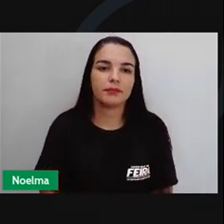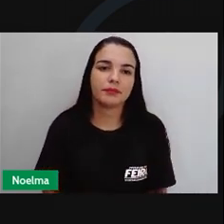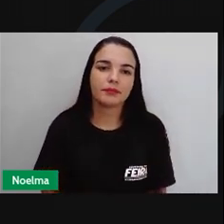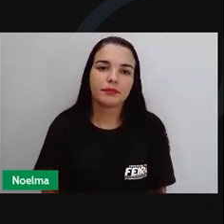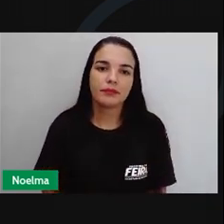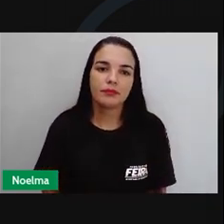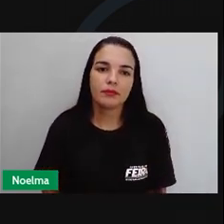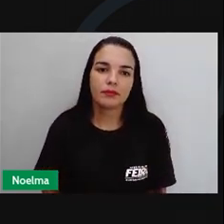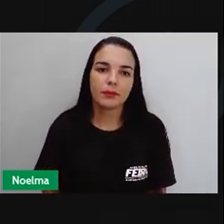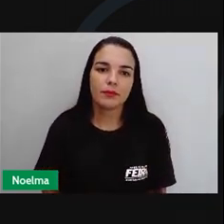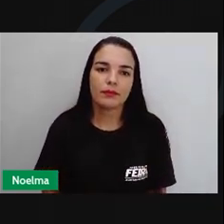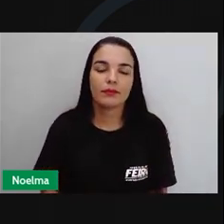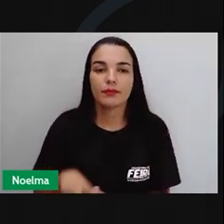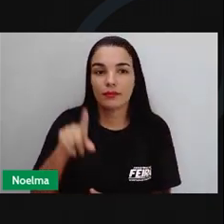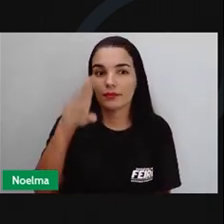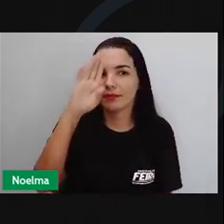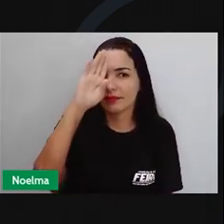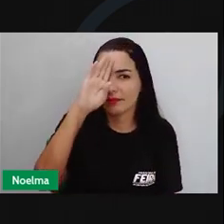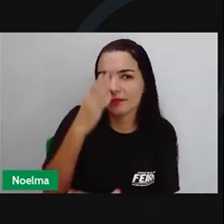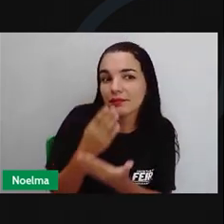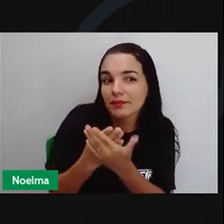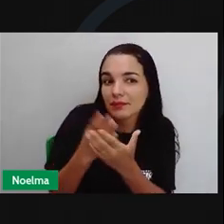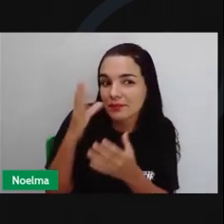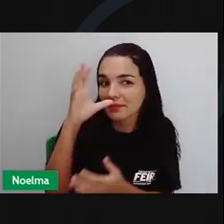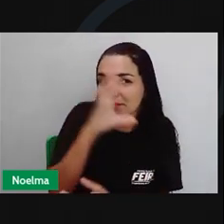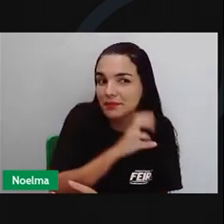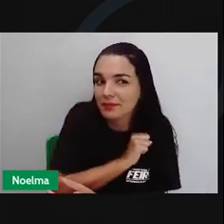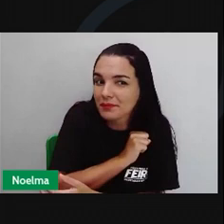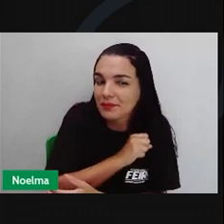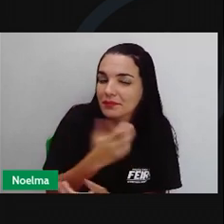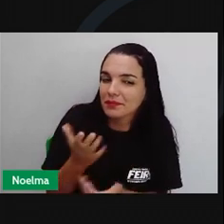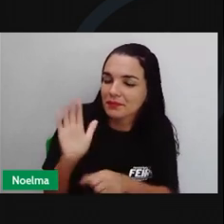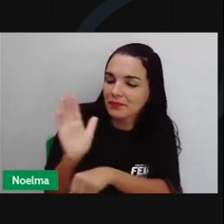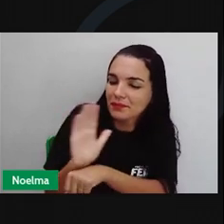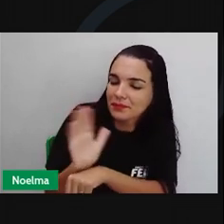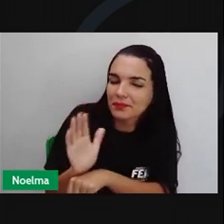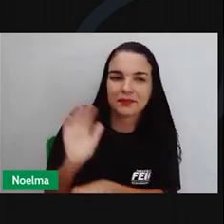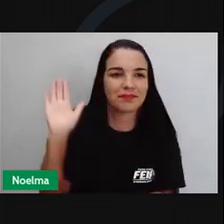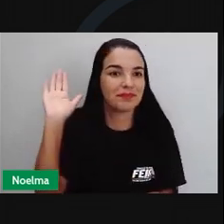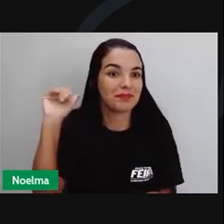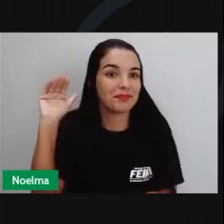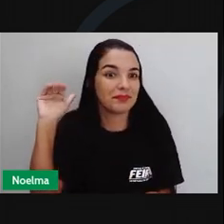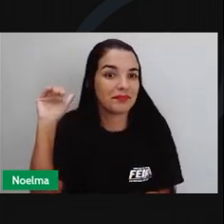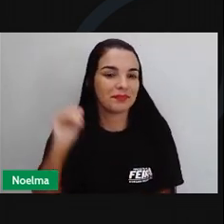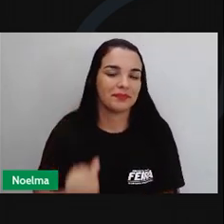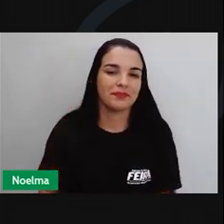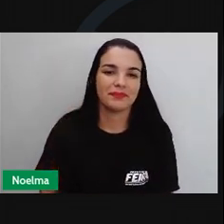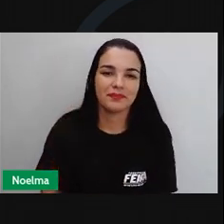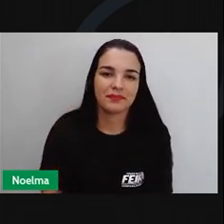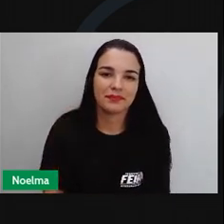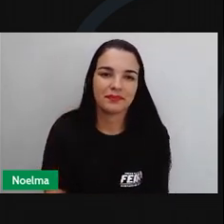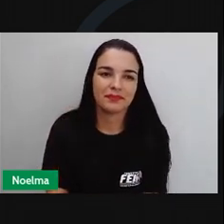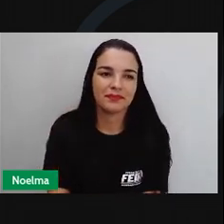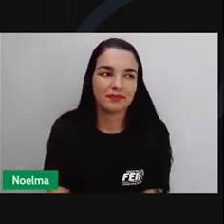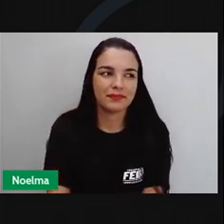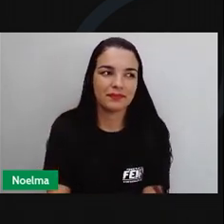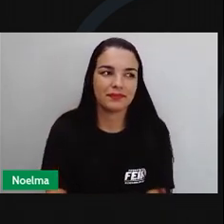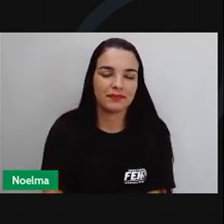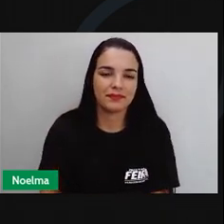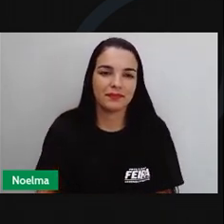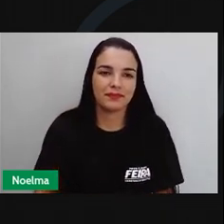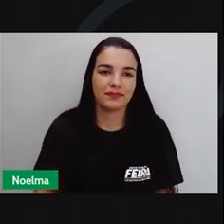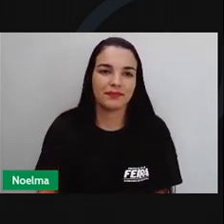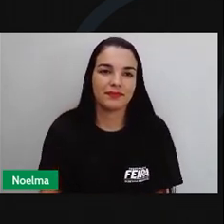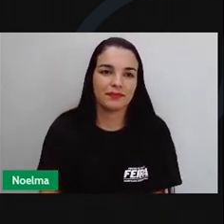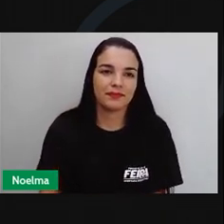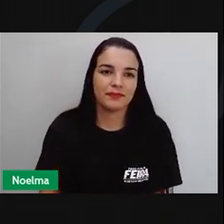Eu espero que você tenha gostado do vídeo de hoje. Eu vou ficando por aqui. Mas, antes, deixe o seu like e não se esqueça